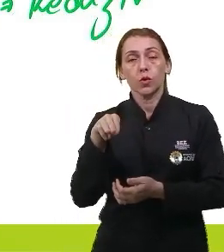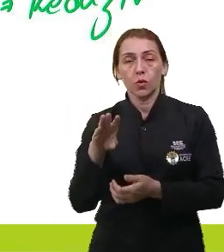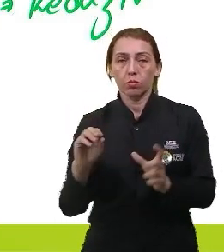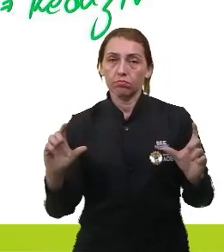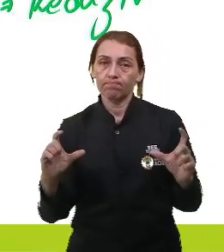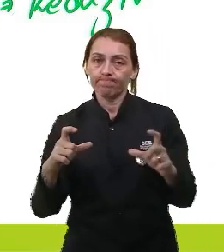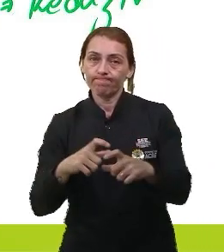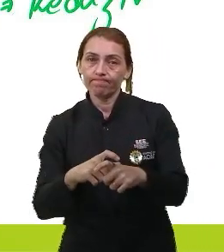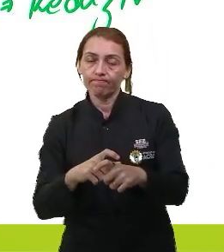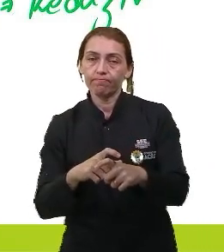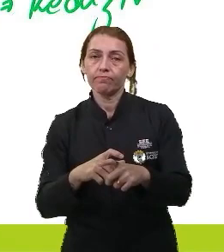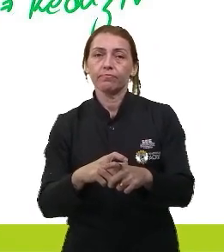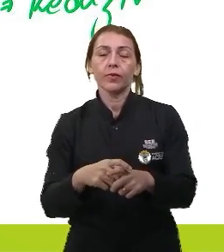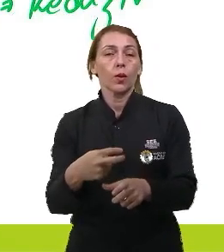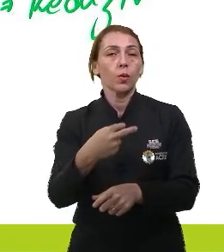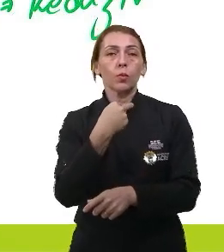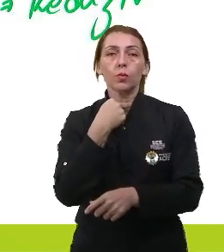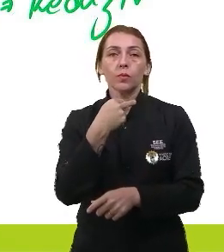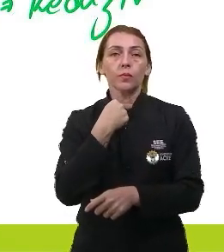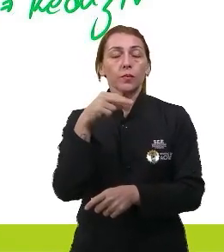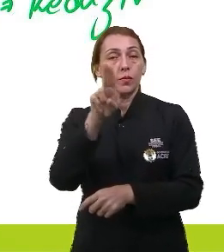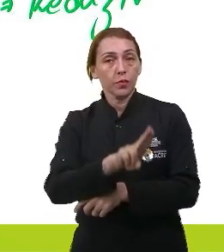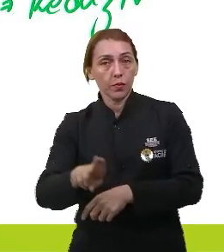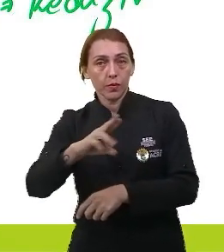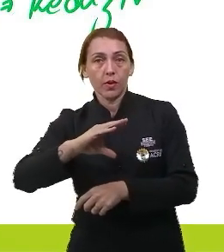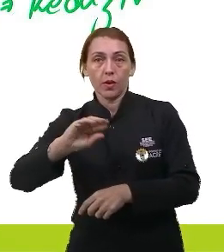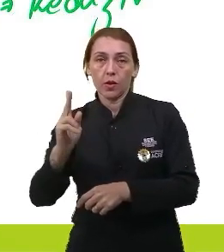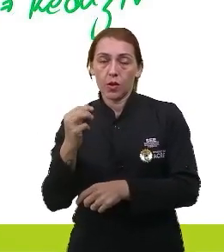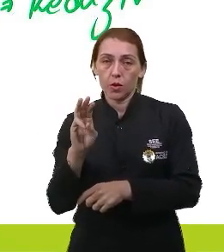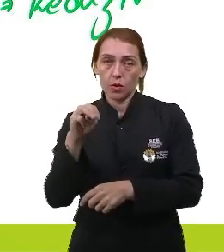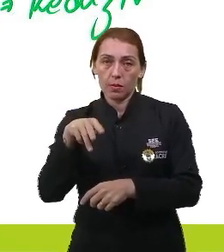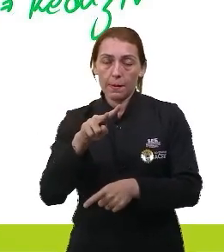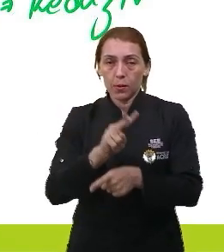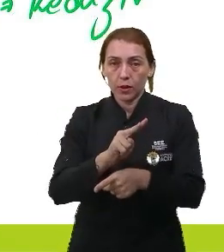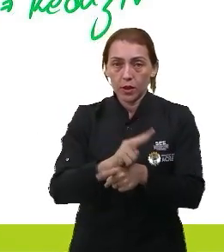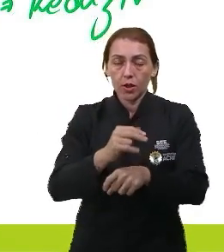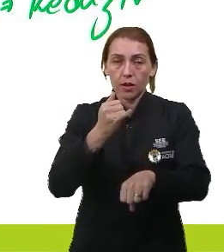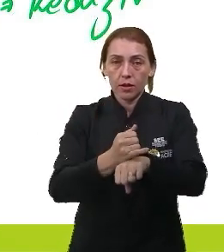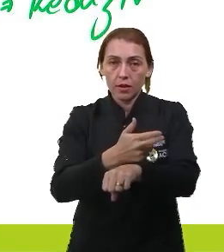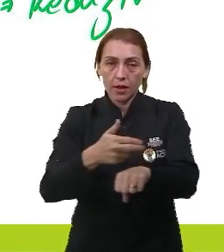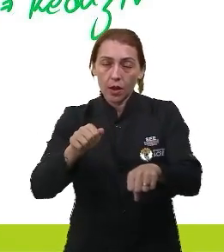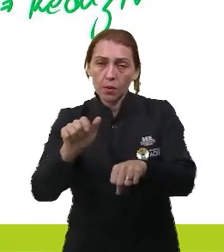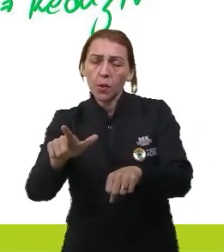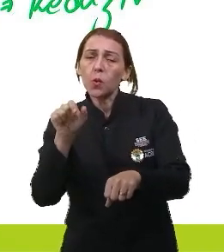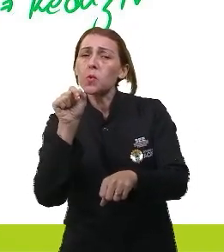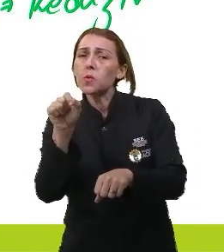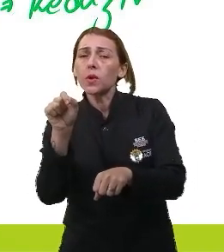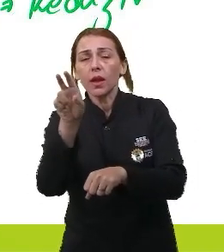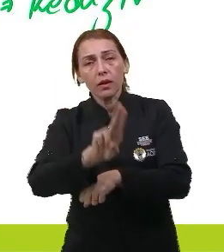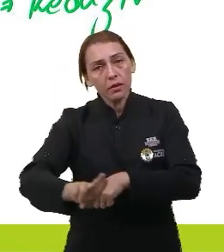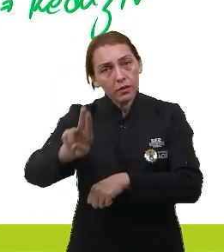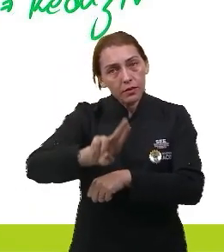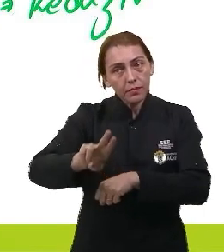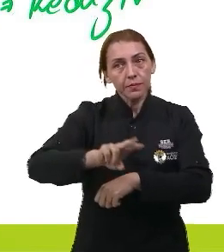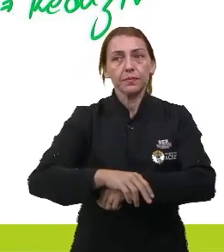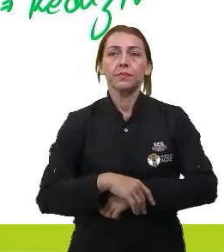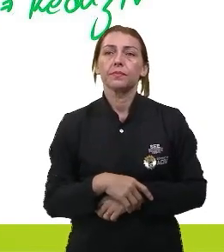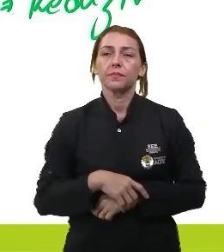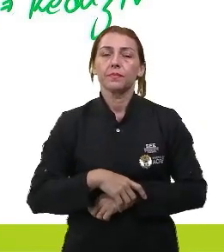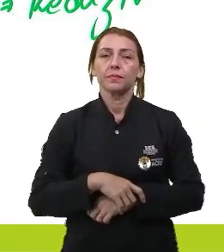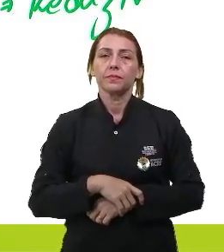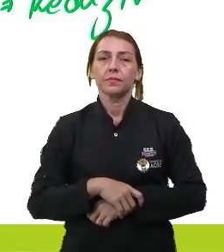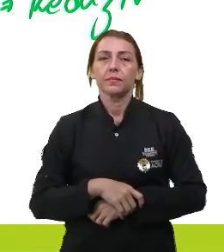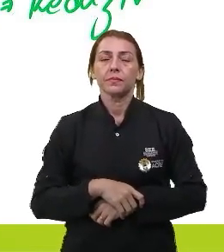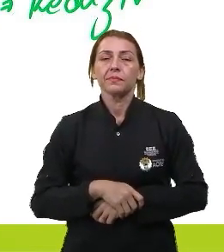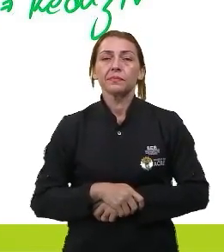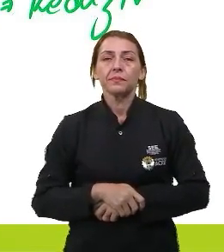reduzindo. Então, eu não posso usar chumbo para proteger alumínio. Quem que eu devo usar, então? Eu devo